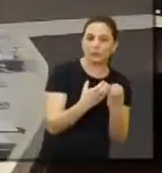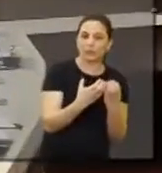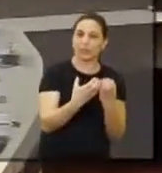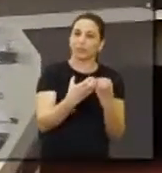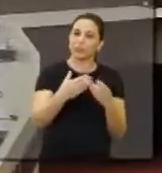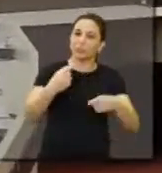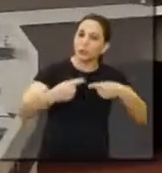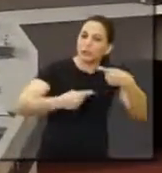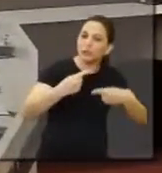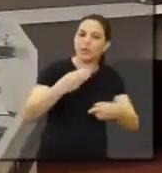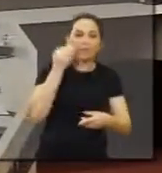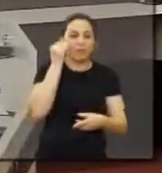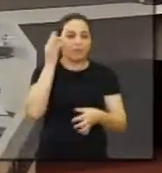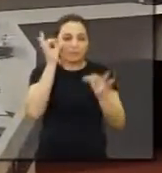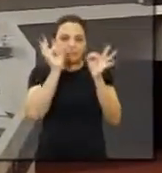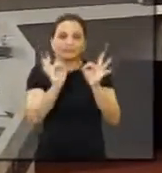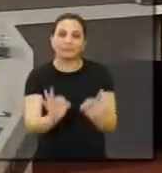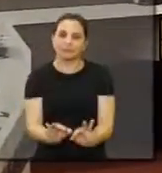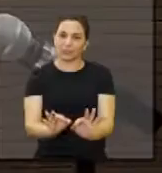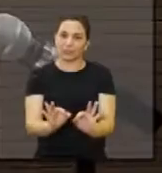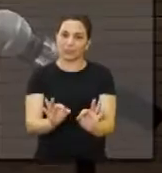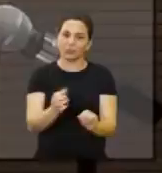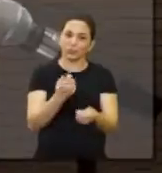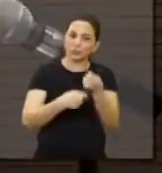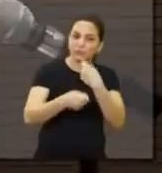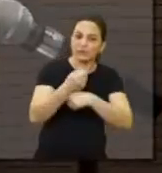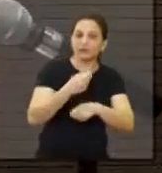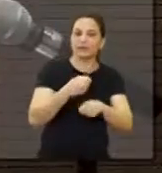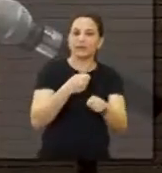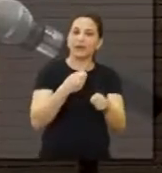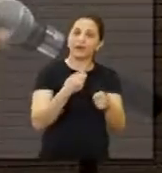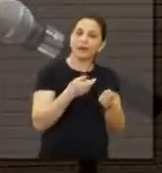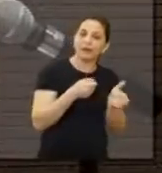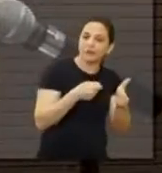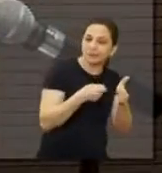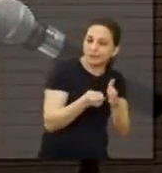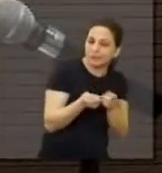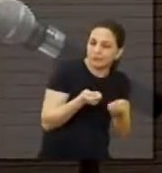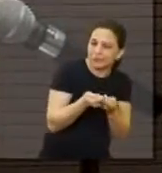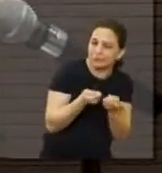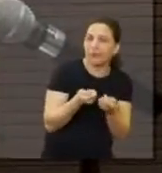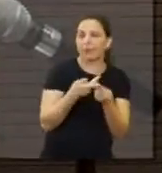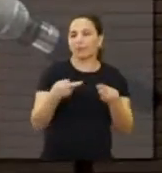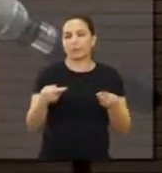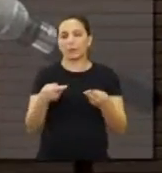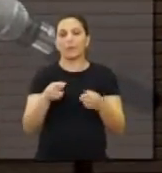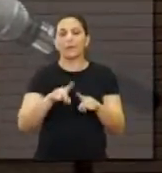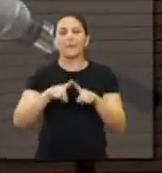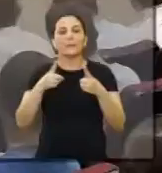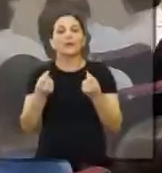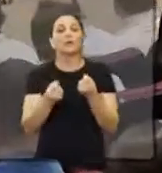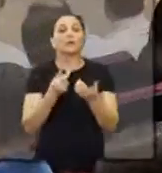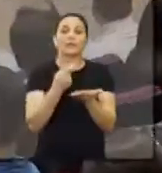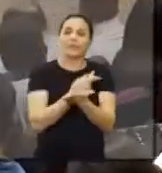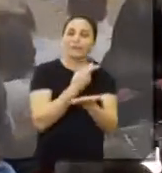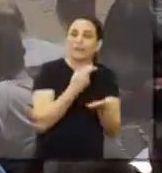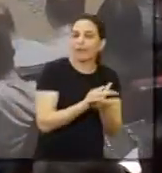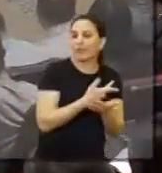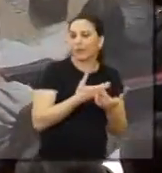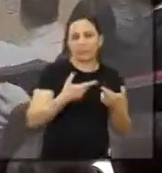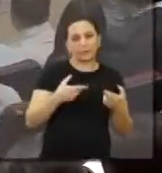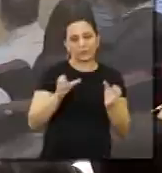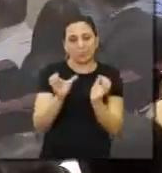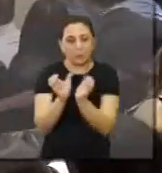tenta fazer o certo para ser capaz de administrar e governar. A exceção é que está comprometida com o erro e